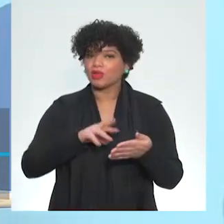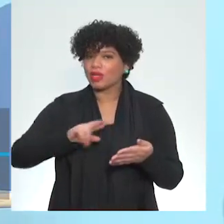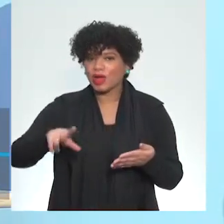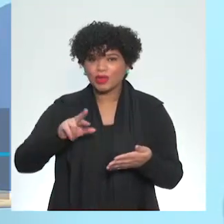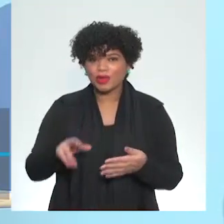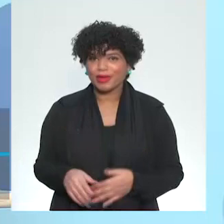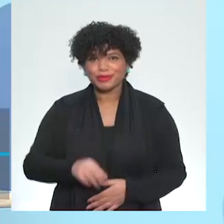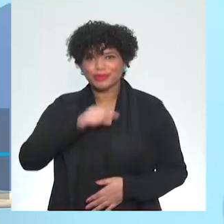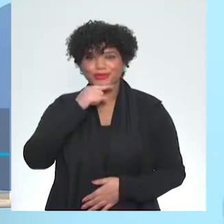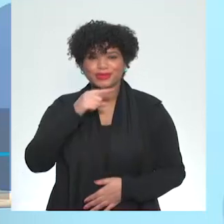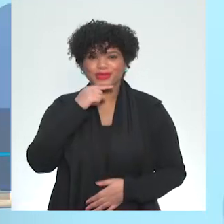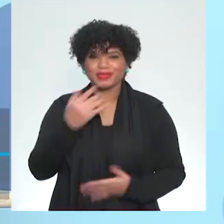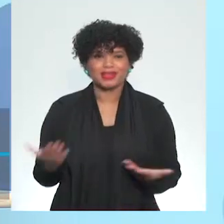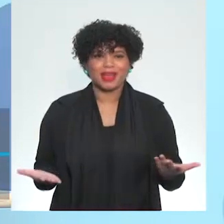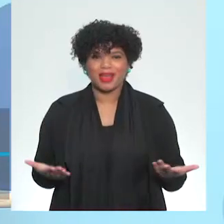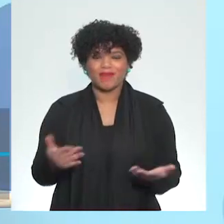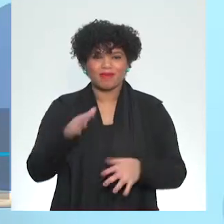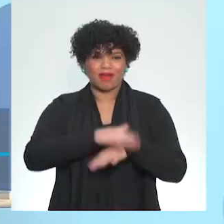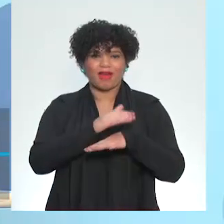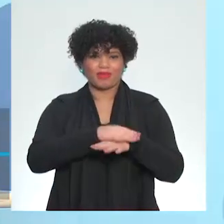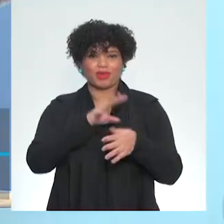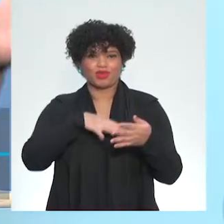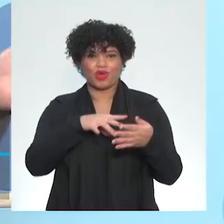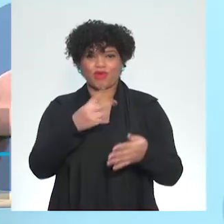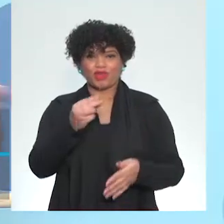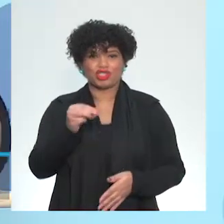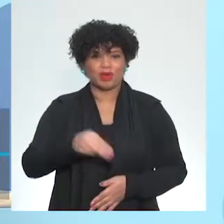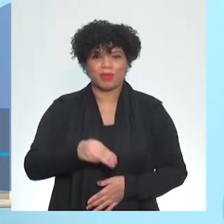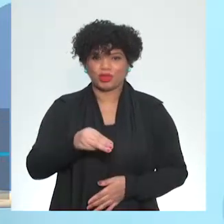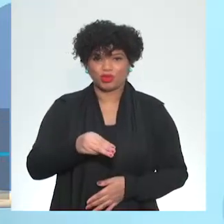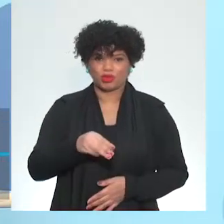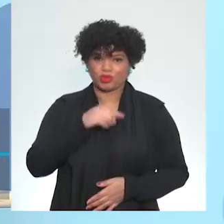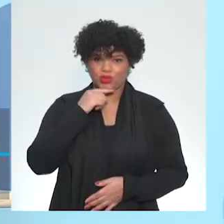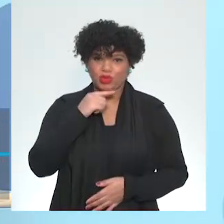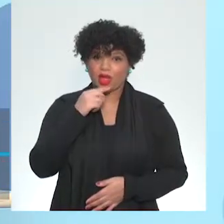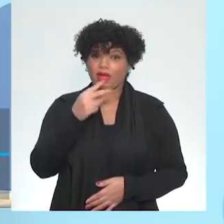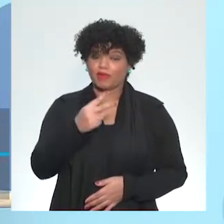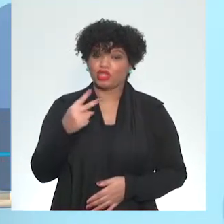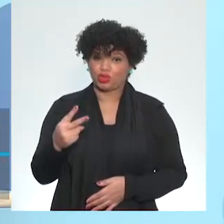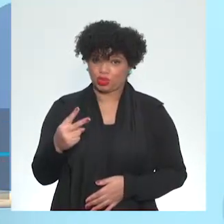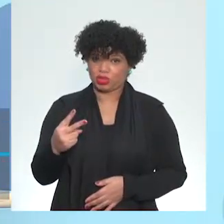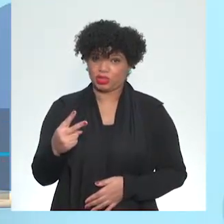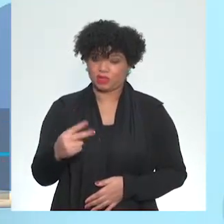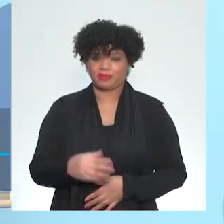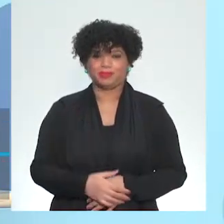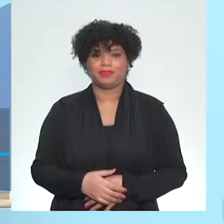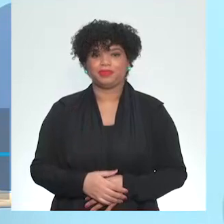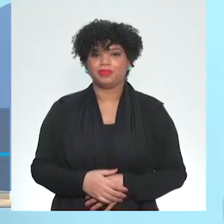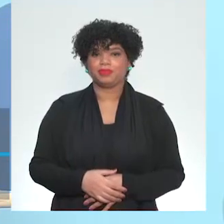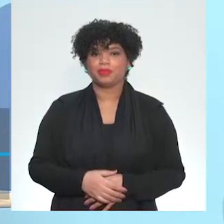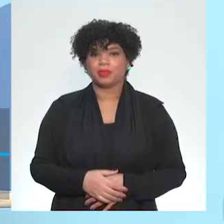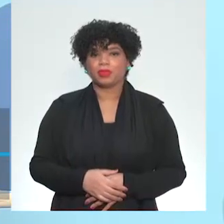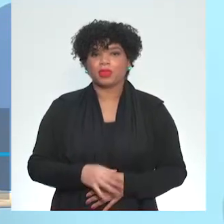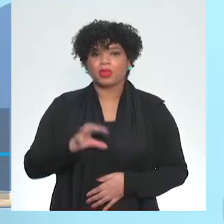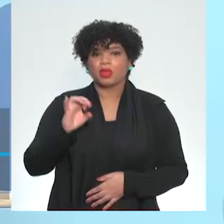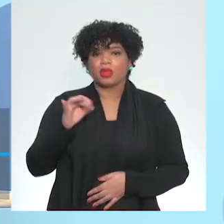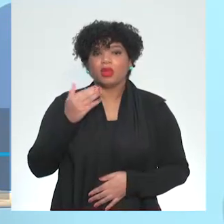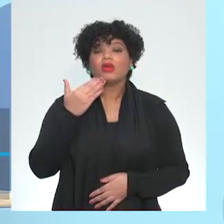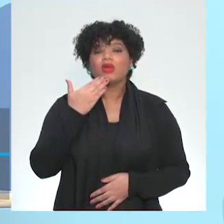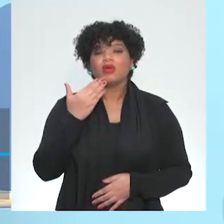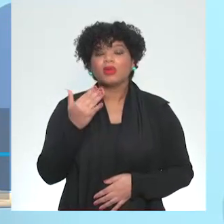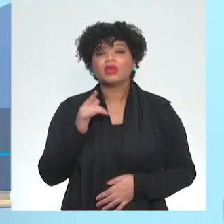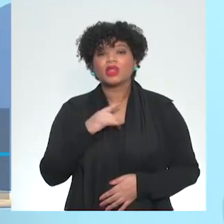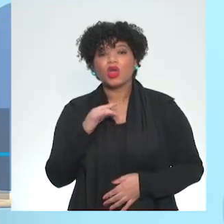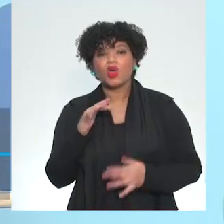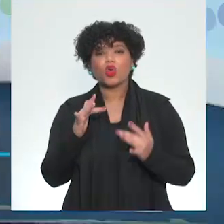como você aprender a fazer programação em 20 minutos. 22, no caso. E é só para, na verdade, vocês terem ali